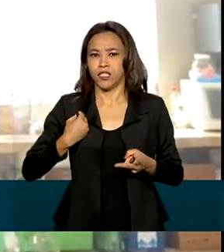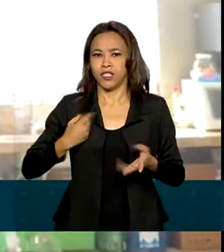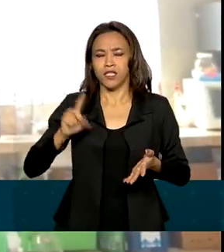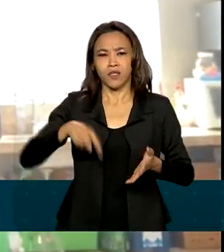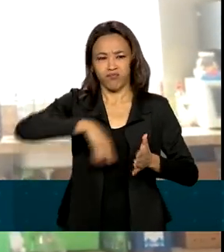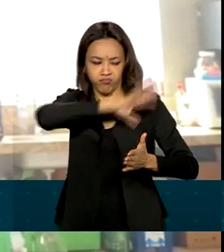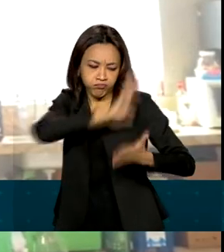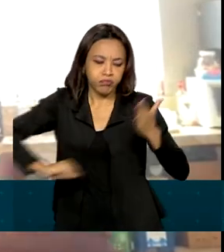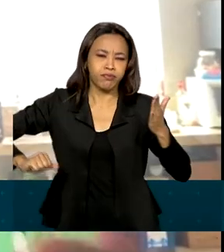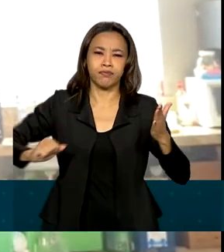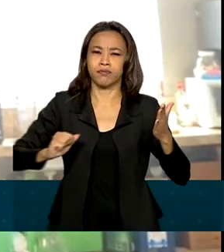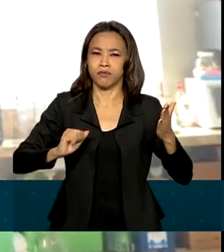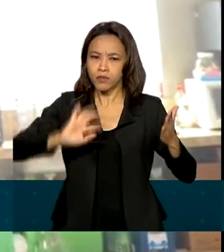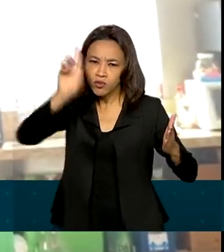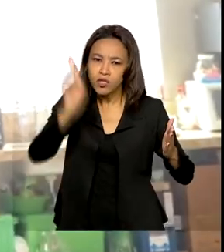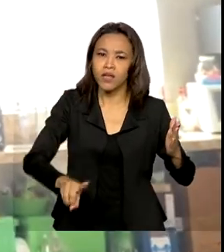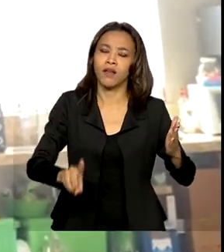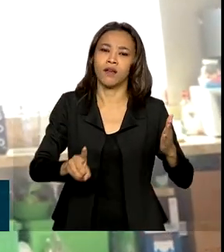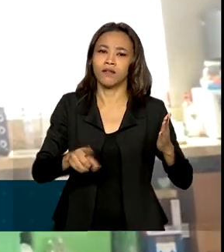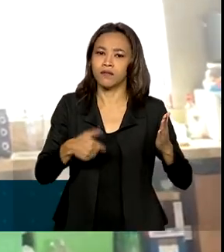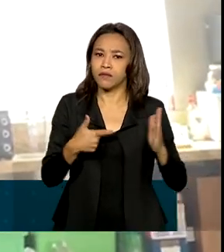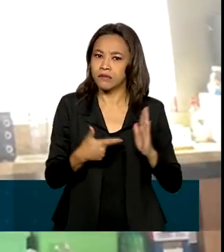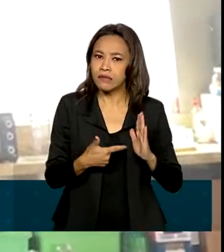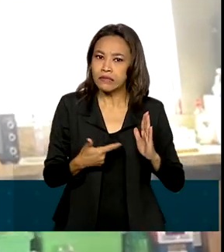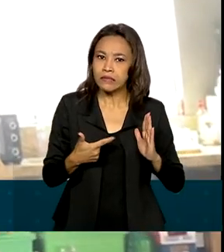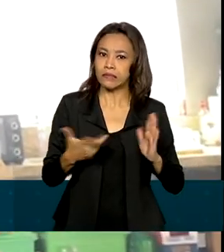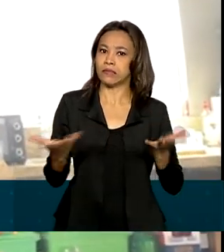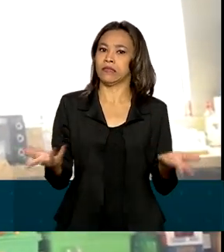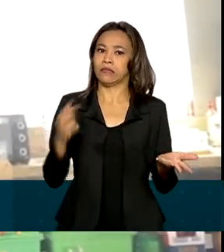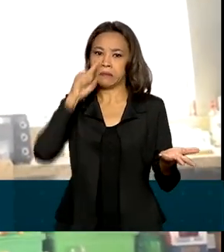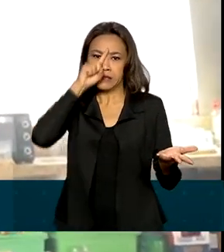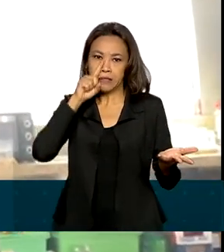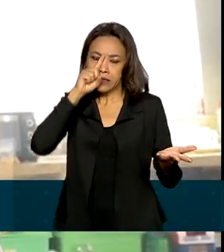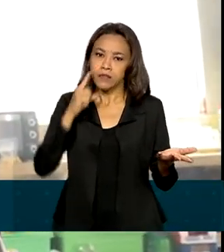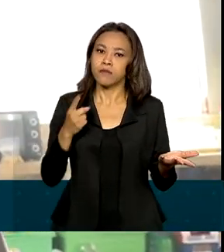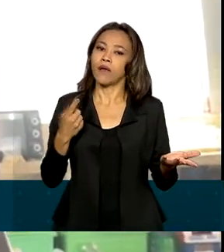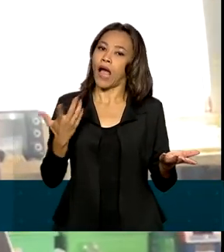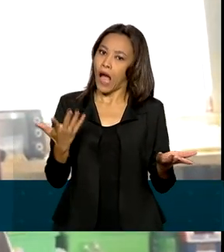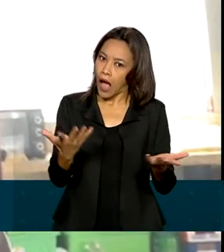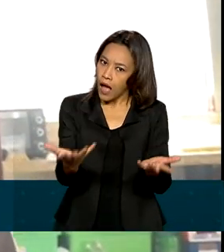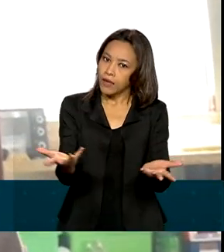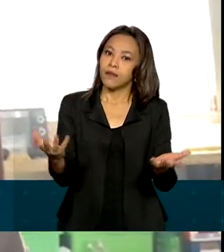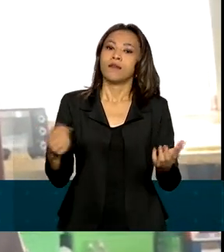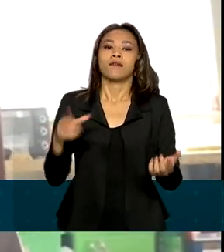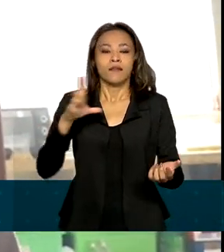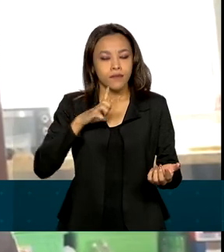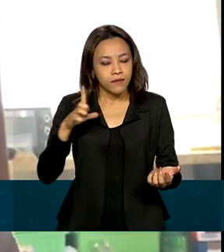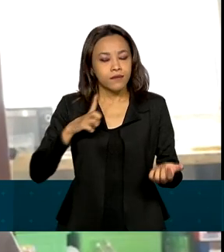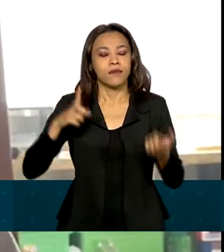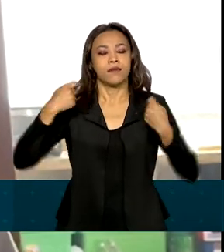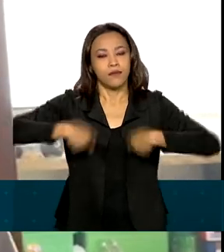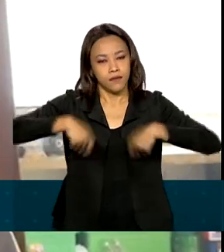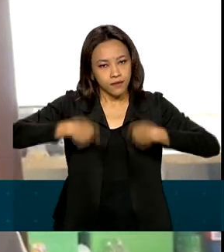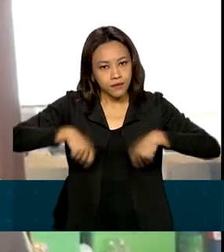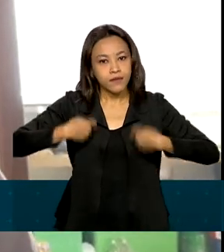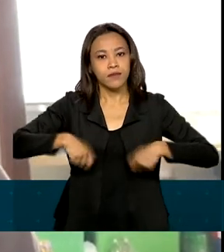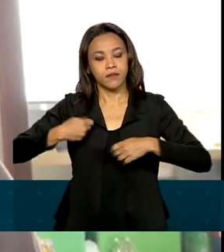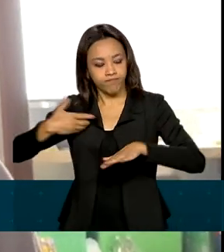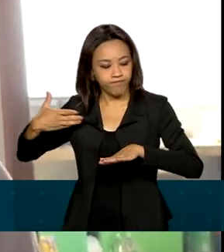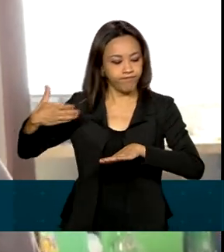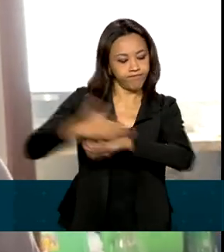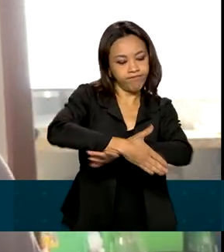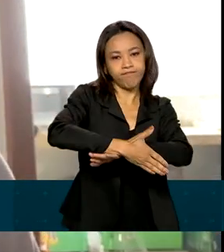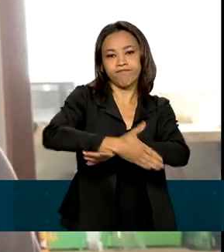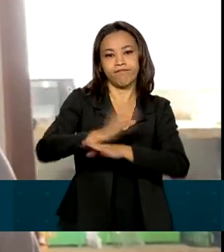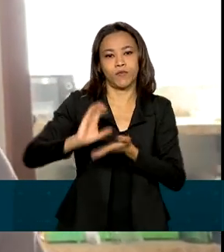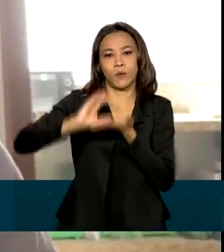dos seus direitos ou ameaça a esses direitos, nasce a possibilidade e a necessidade de intervenção do